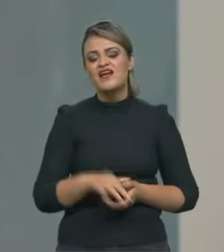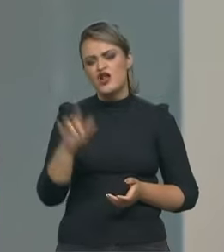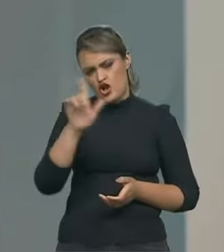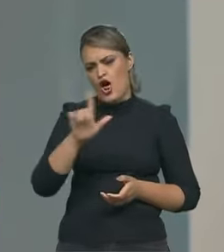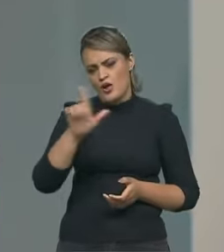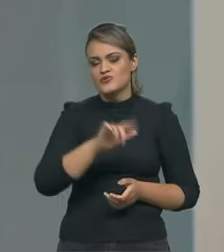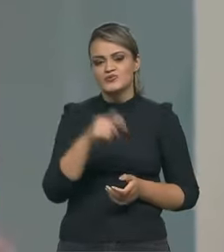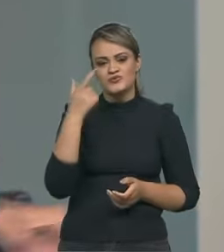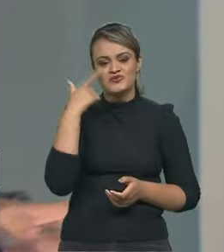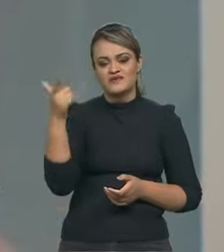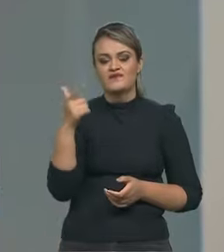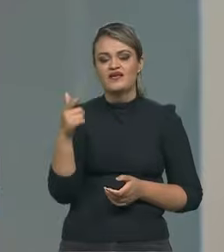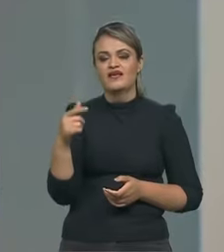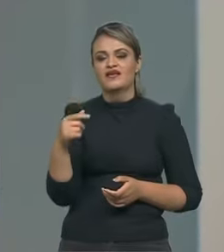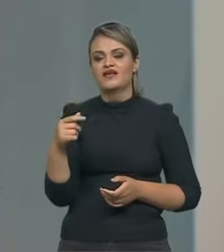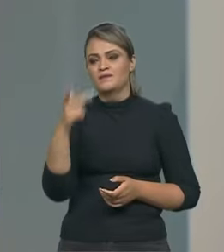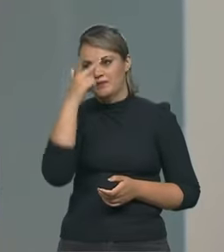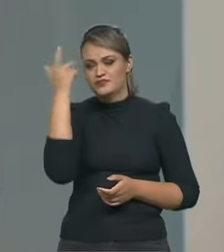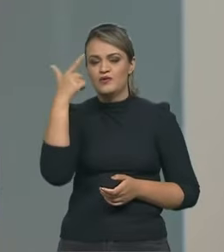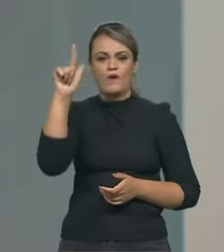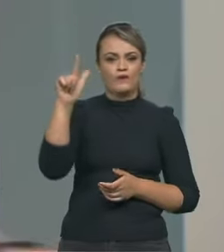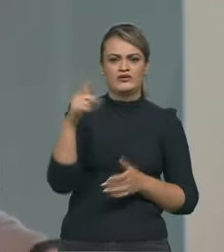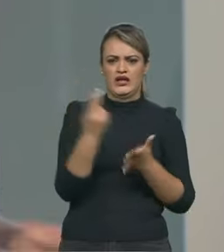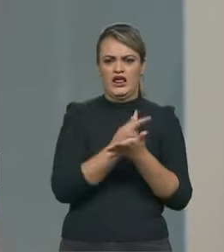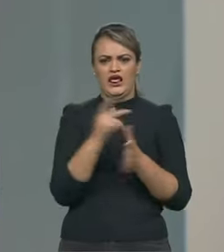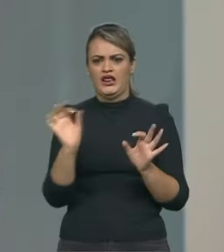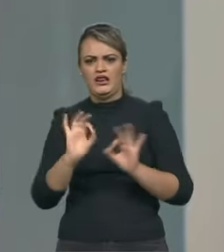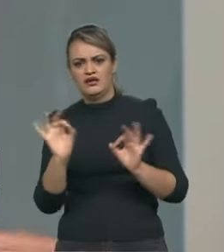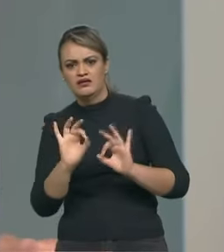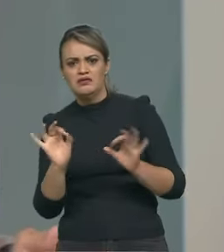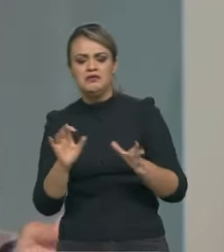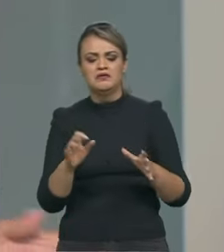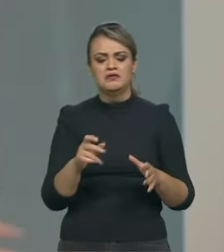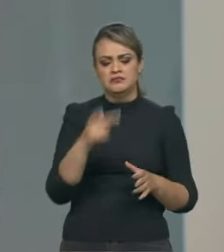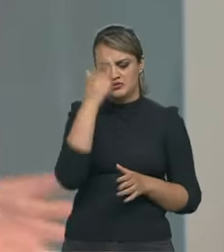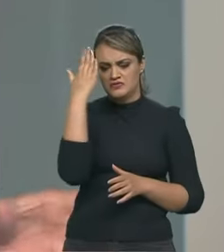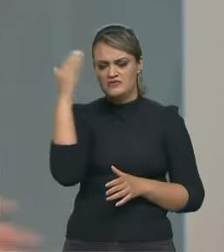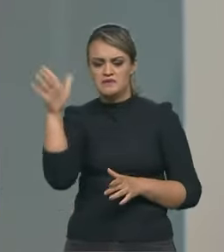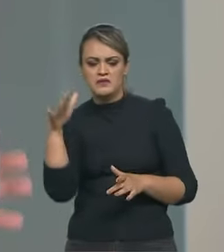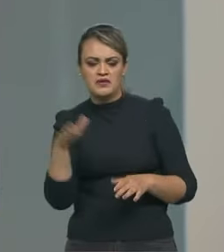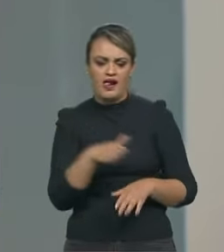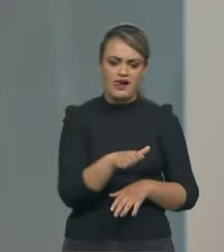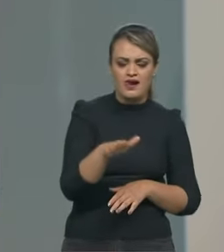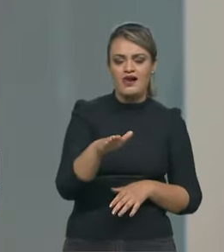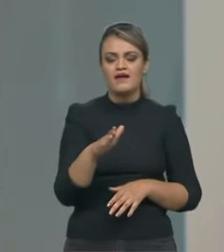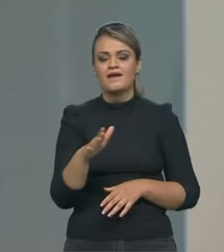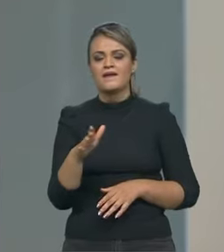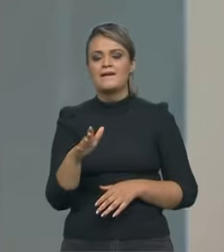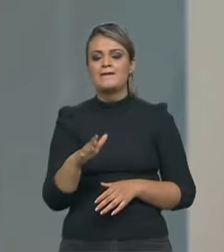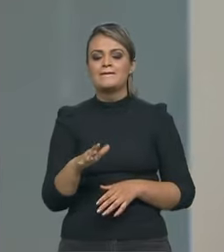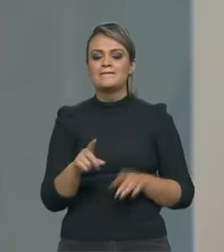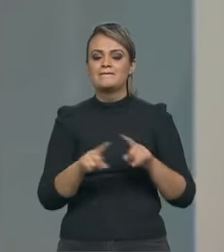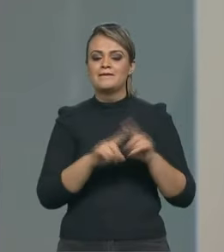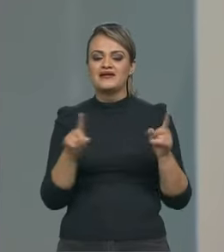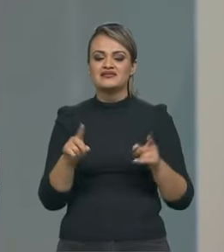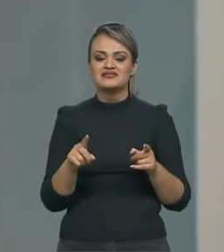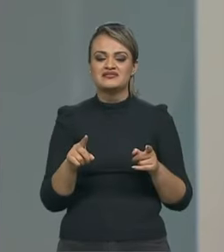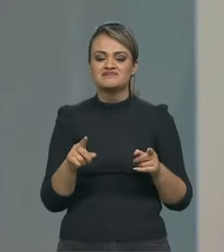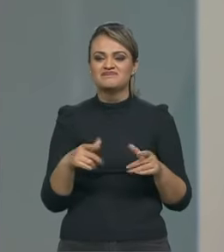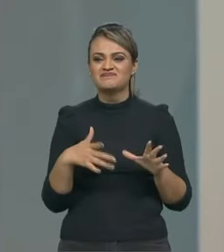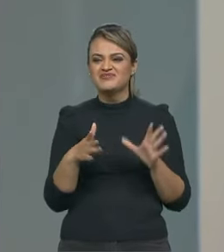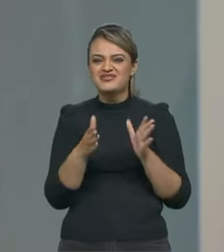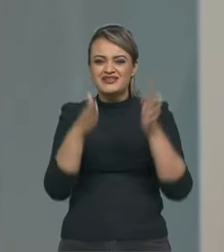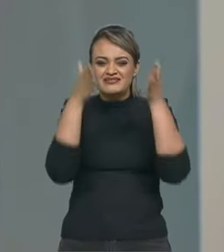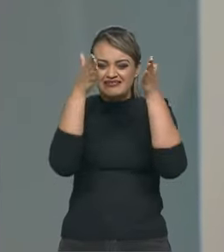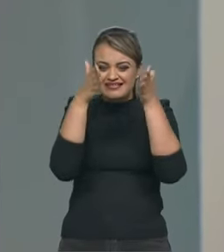você vê o Hamilton não erra o Verstappen também e não erra também mas as Fórmula 1 hoje são